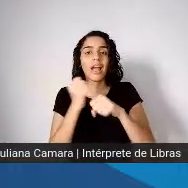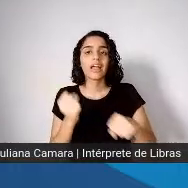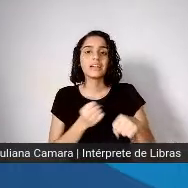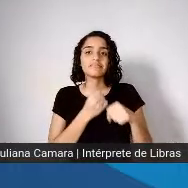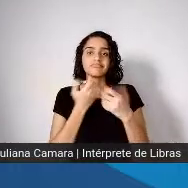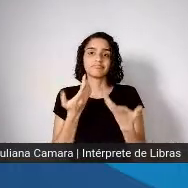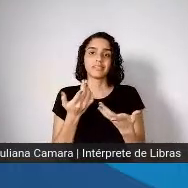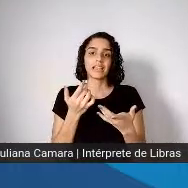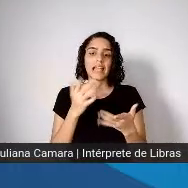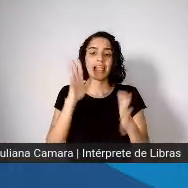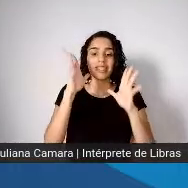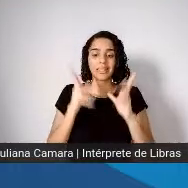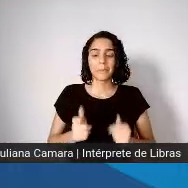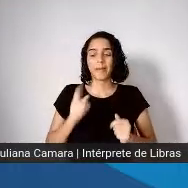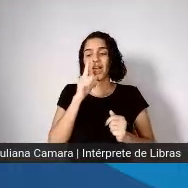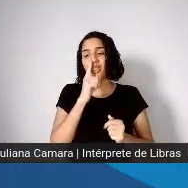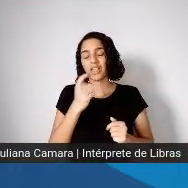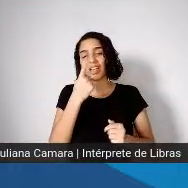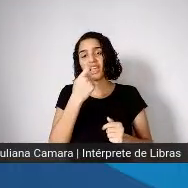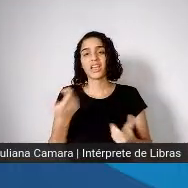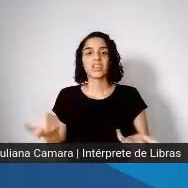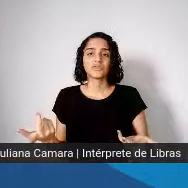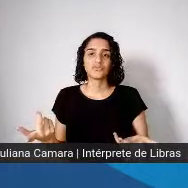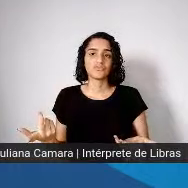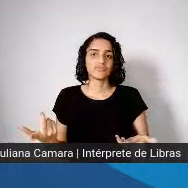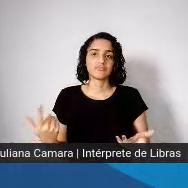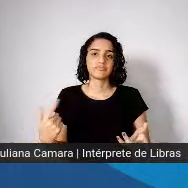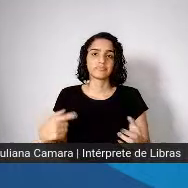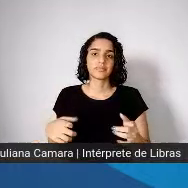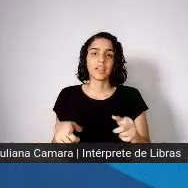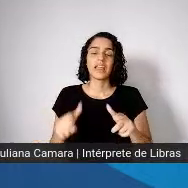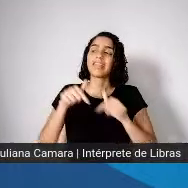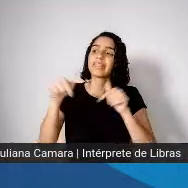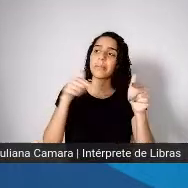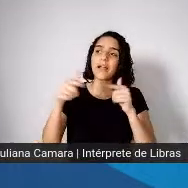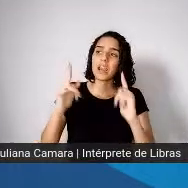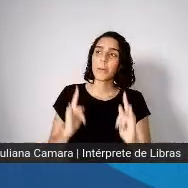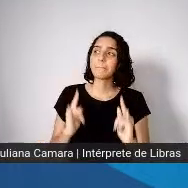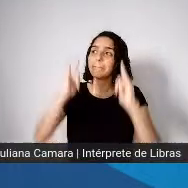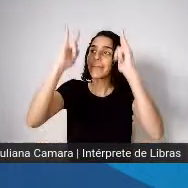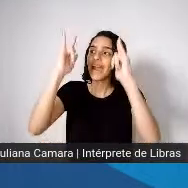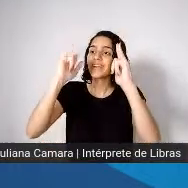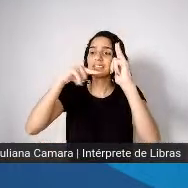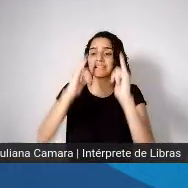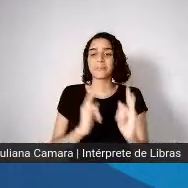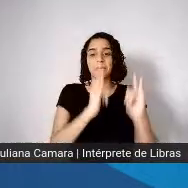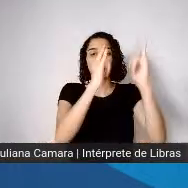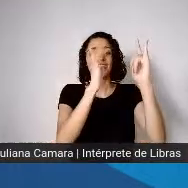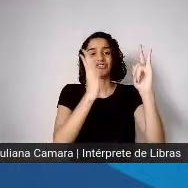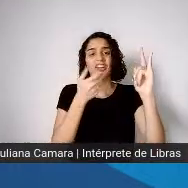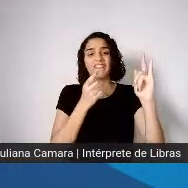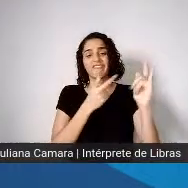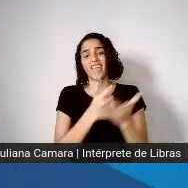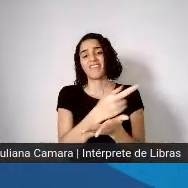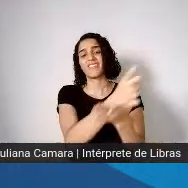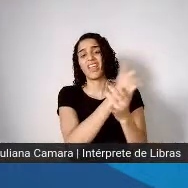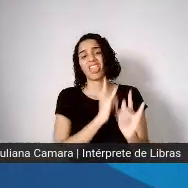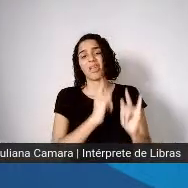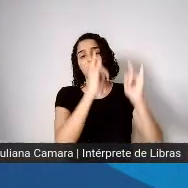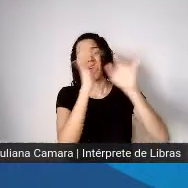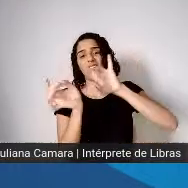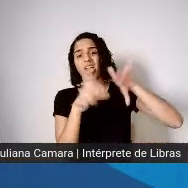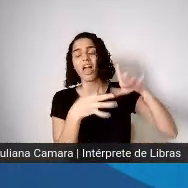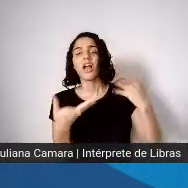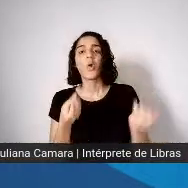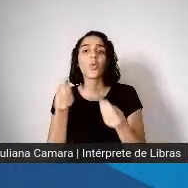cidades, alguns já estão sendo já vendidos, como fazer esta nova ocupação deste solo?